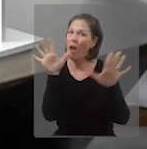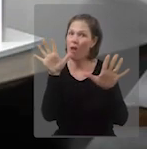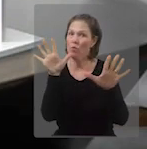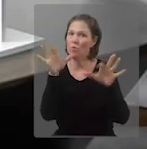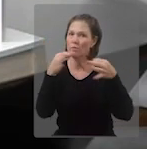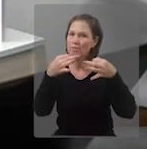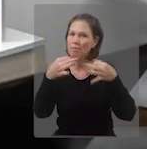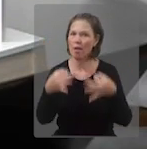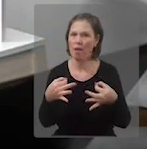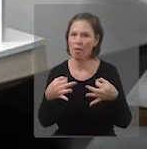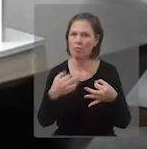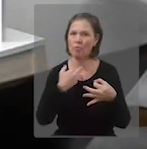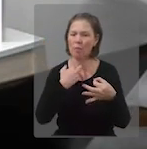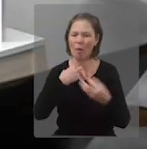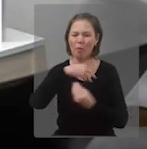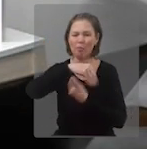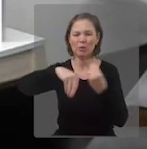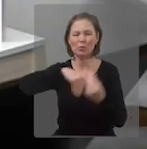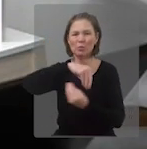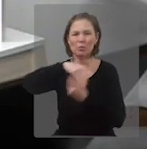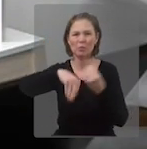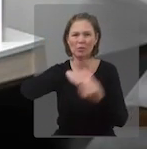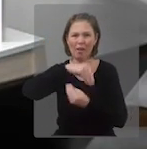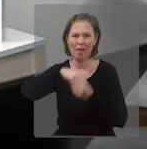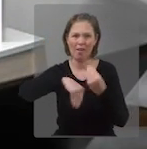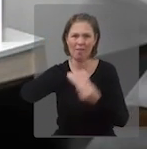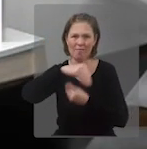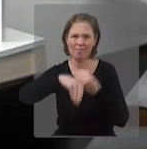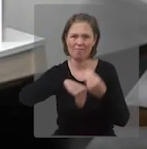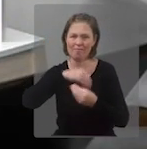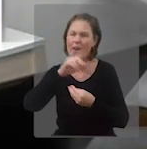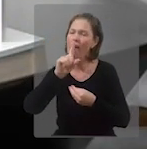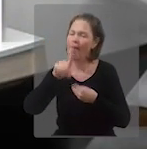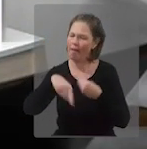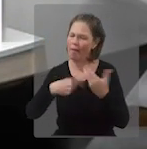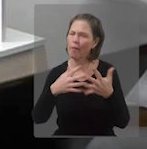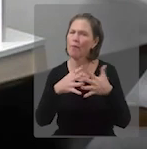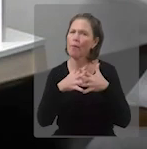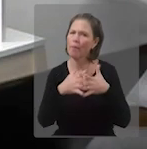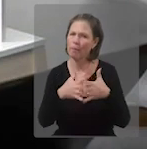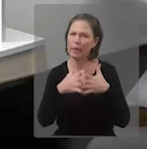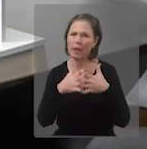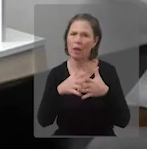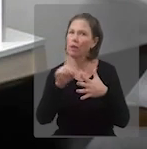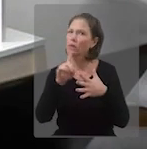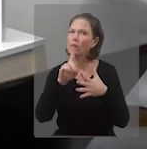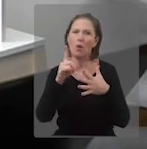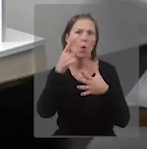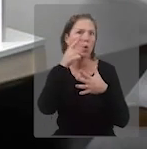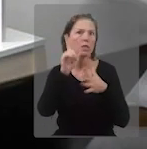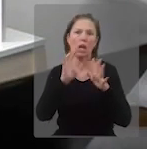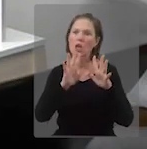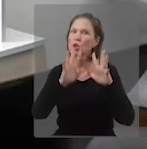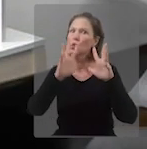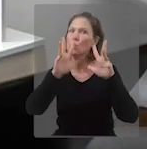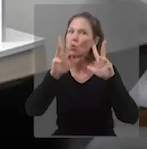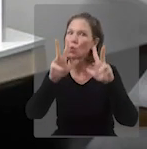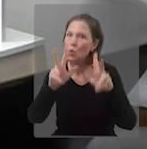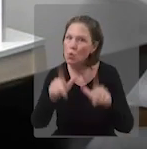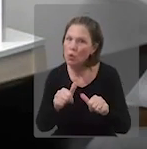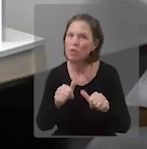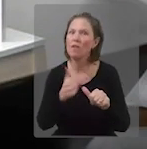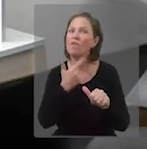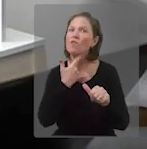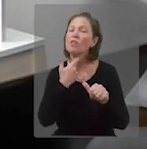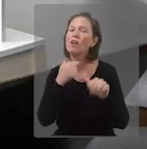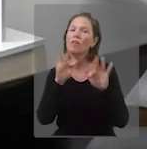de todas as partes, é preciso ter. Que a não misturar tudo. E aí, sim, fica extremamente complicado. Senão, a consegue atender a todos. Sim.